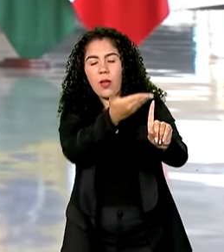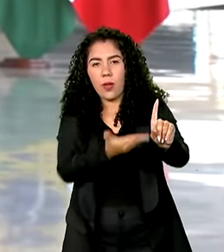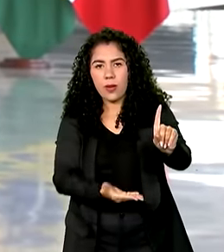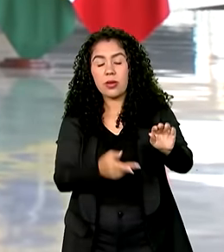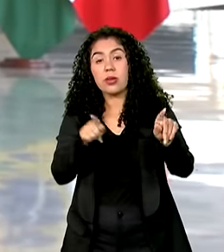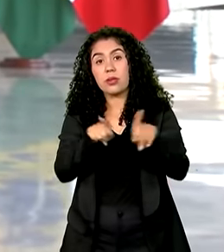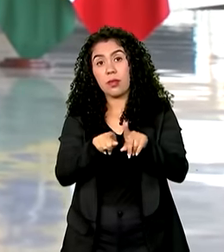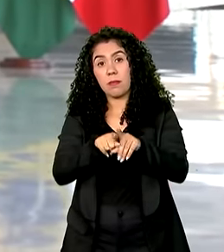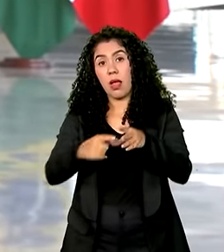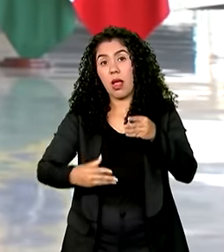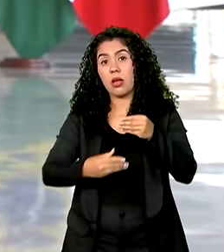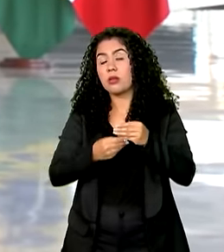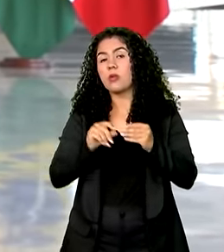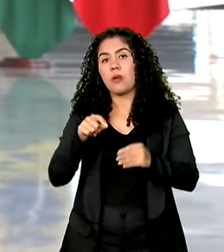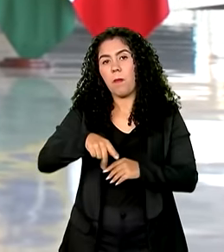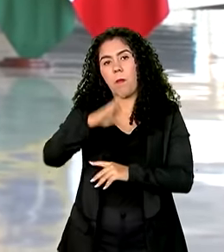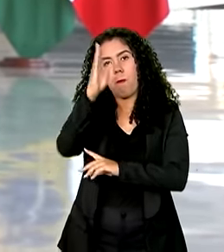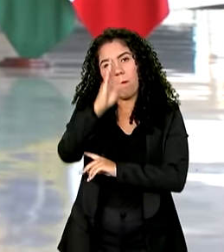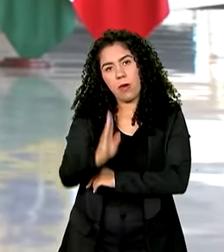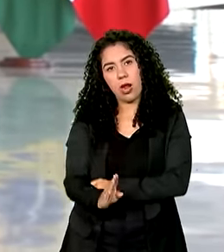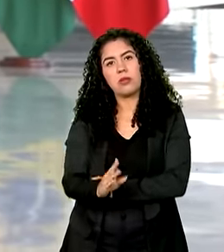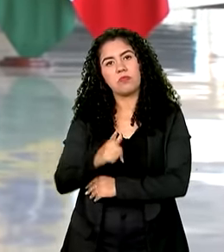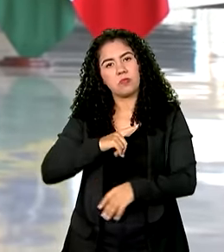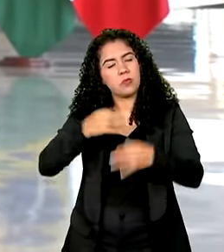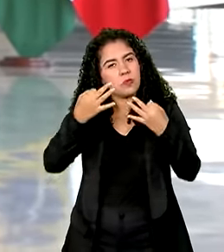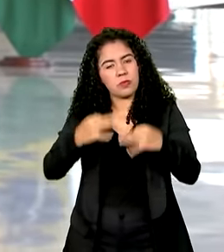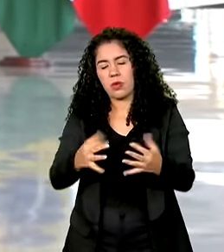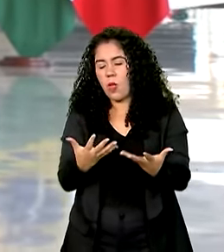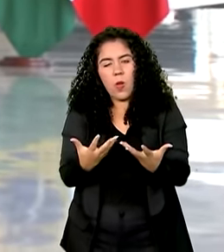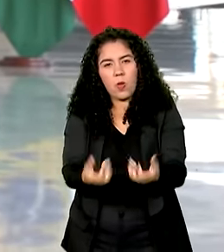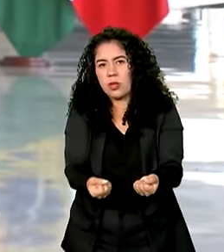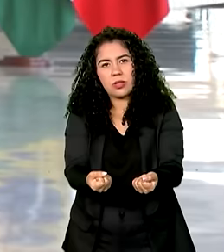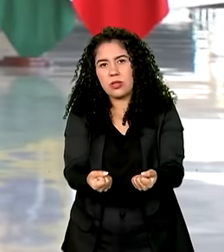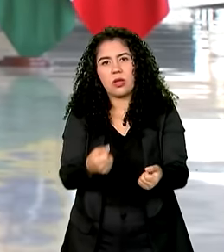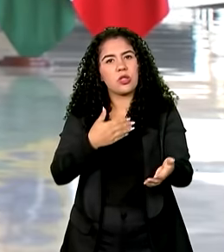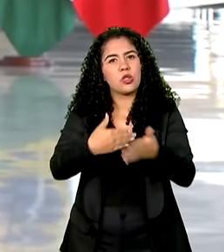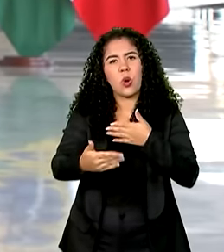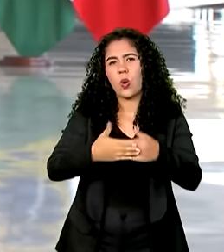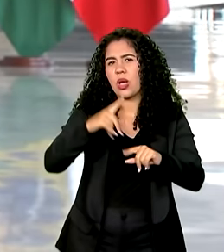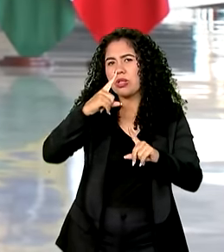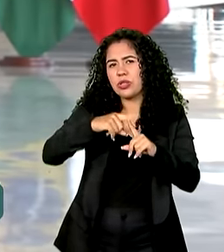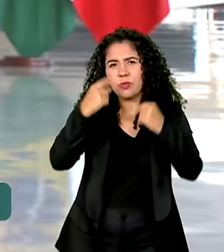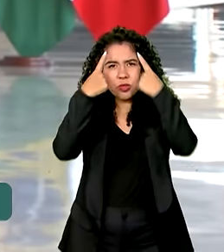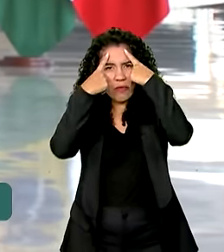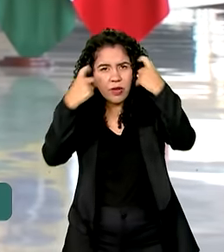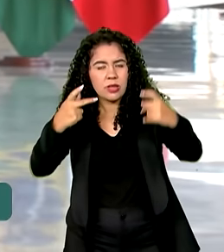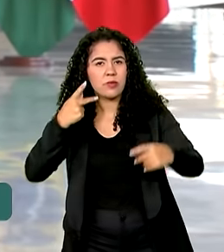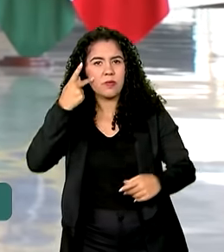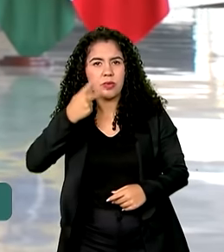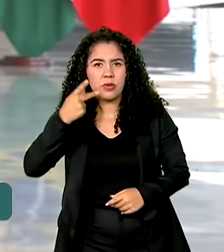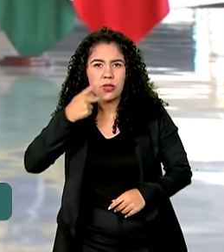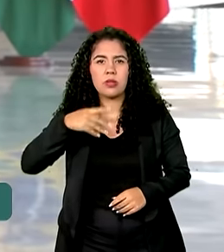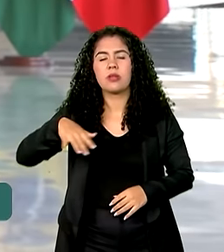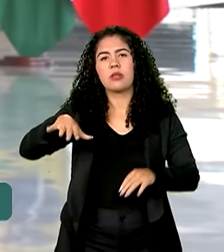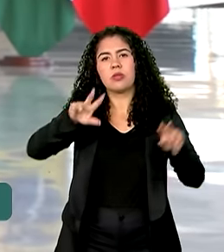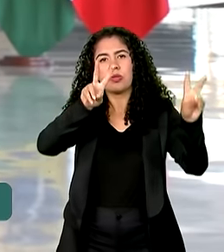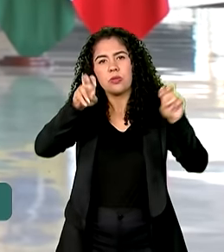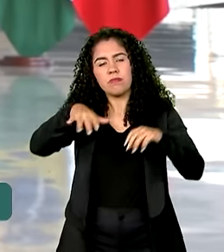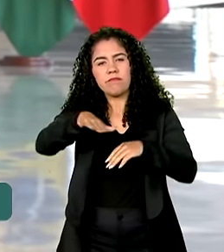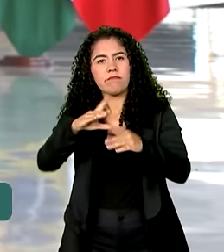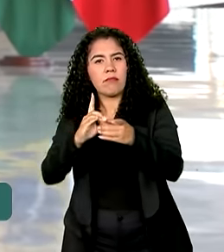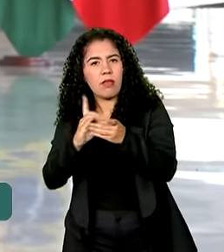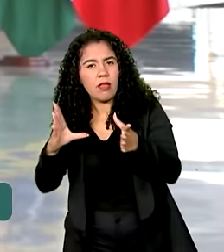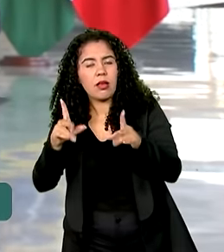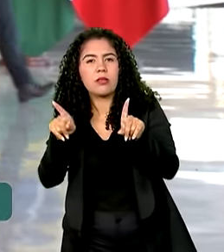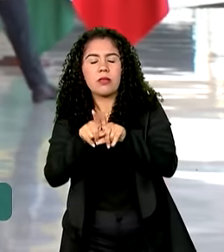acrescentou que o Brasil reafirma ser inaceitável qualquer forma de violência política em sociedades democráticas e